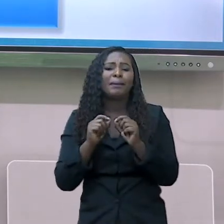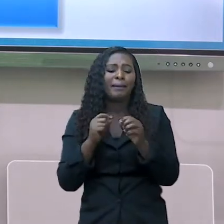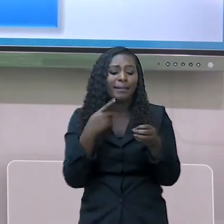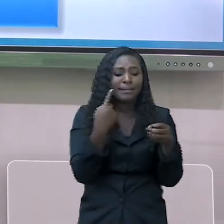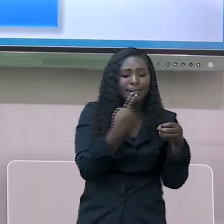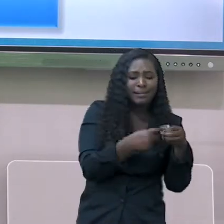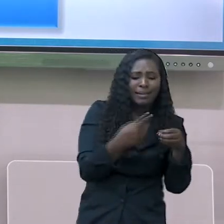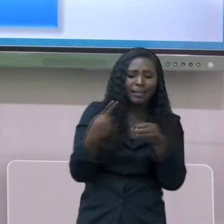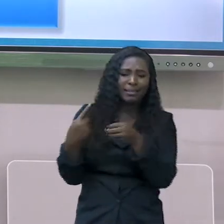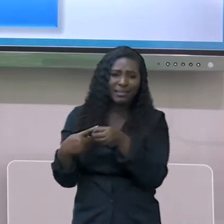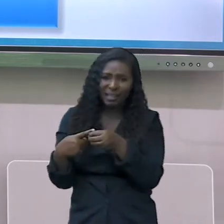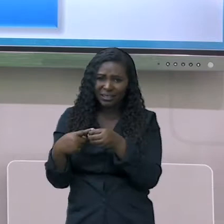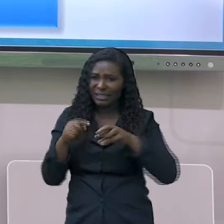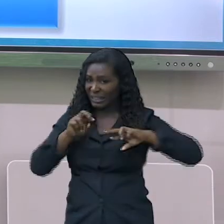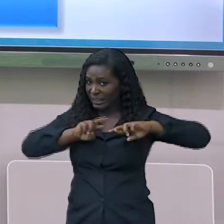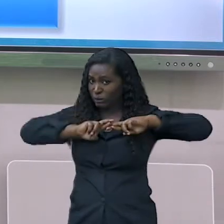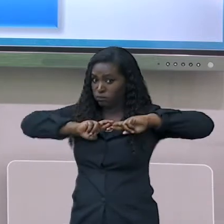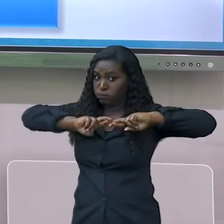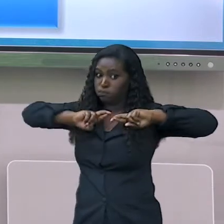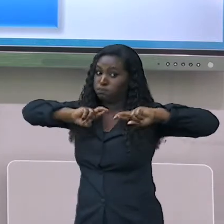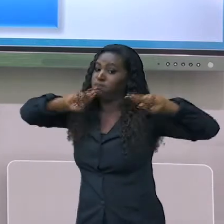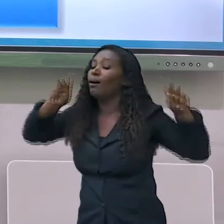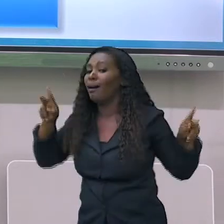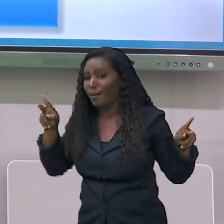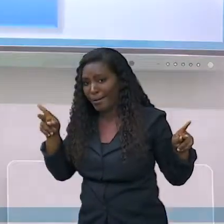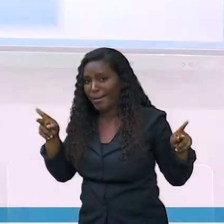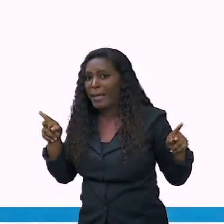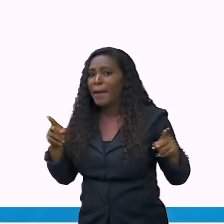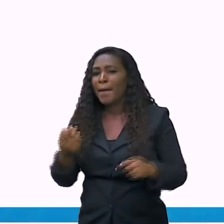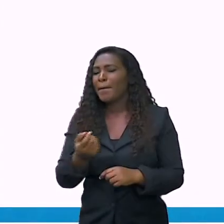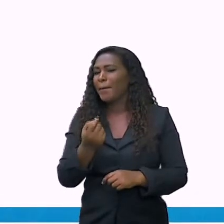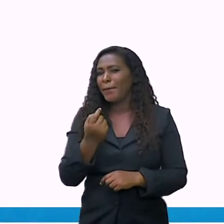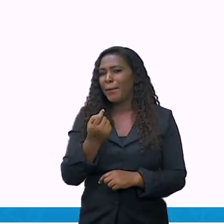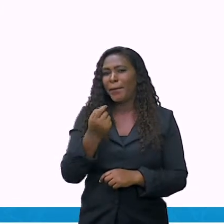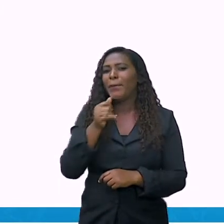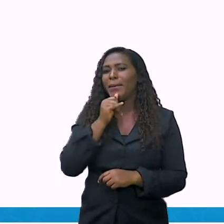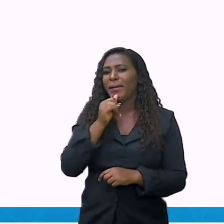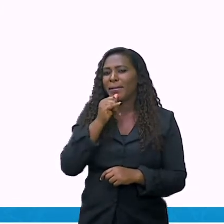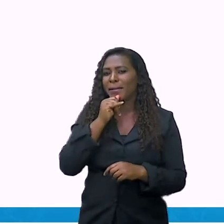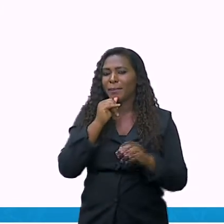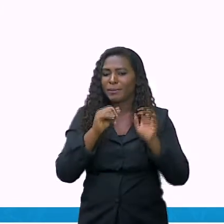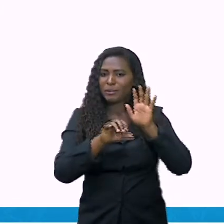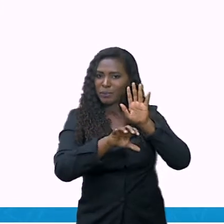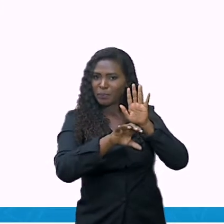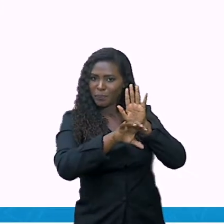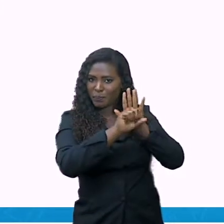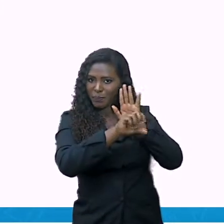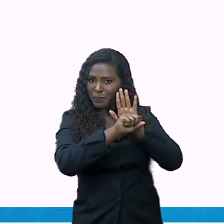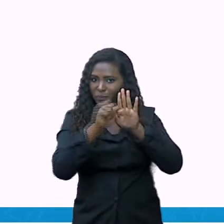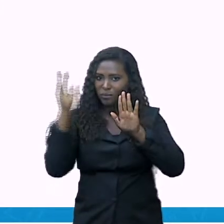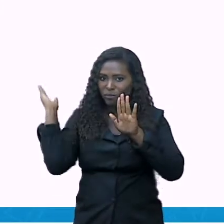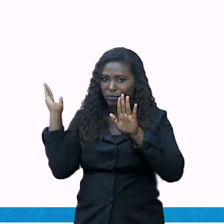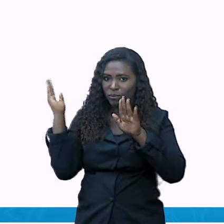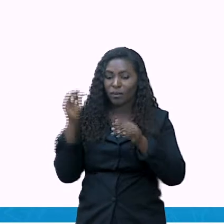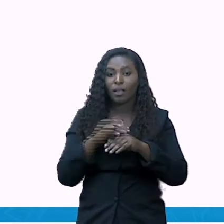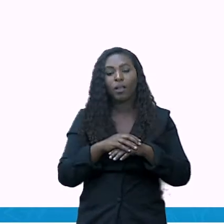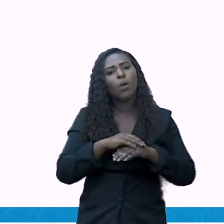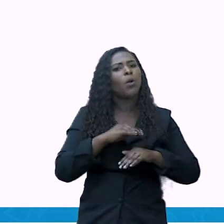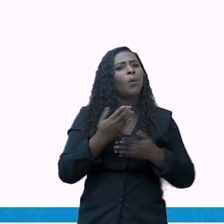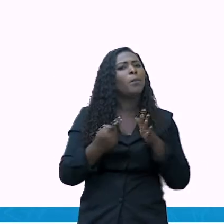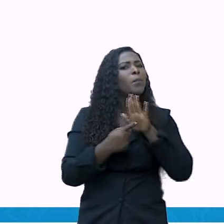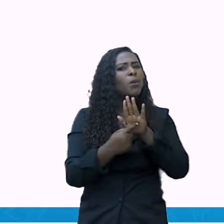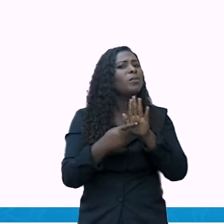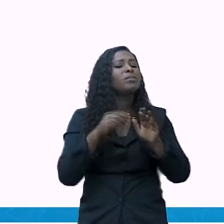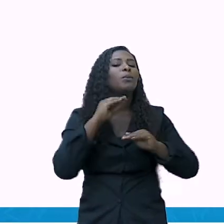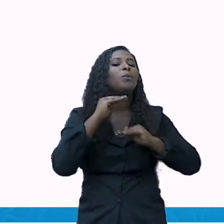Observem bem as duas fotos. Elas retratam um contraste o quê? Do desenvolvimento.